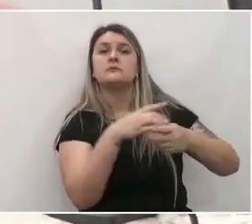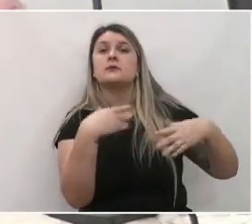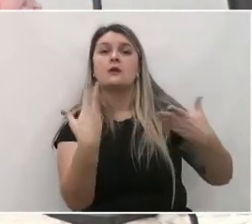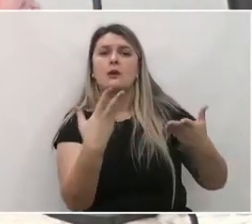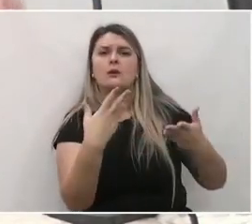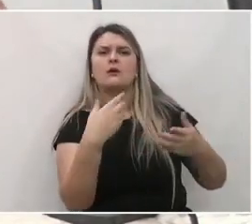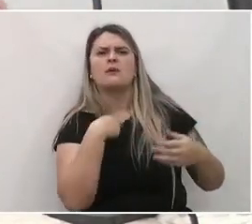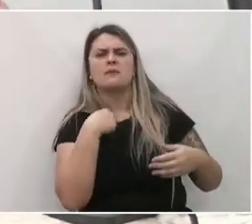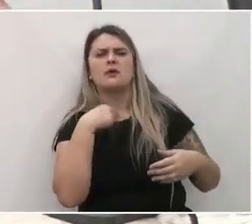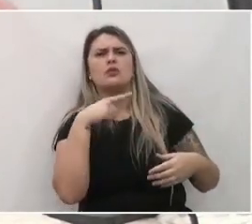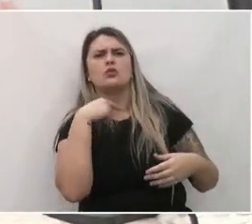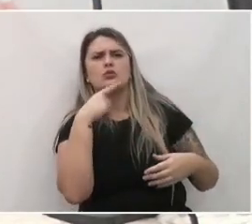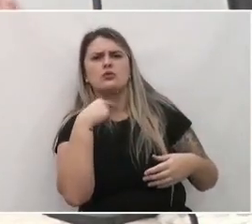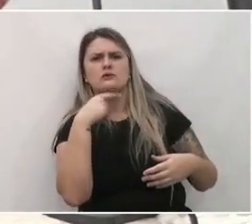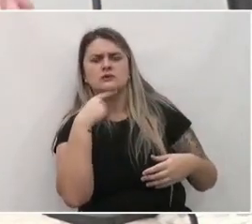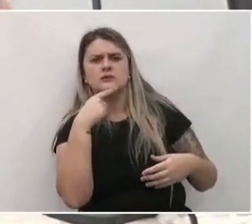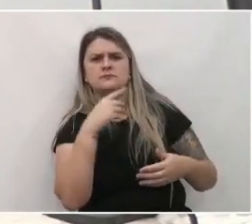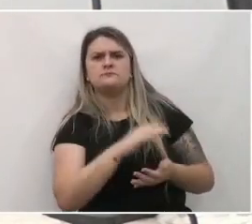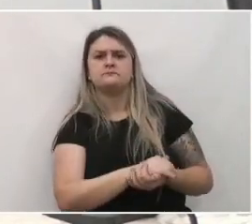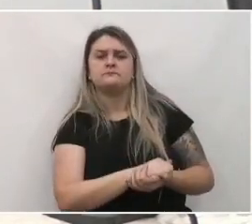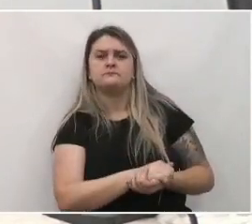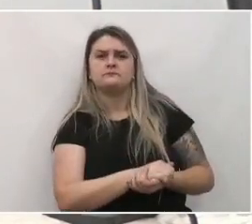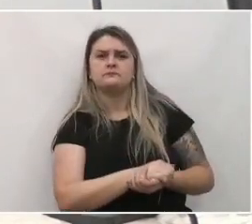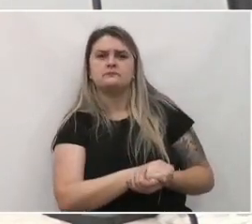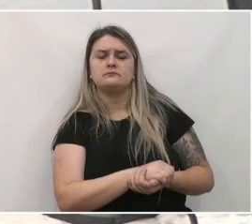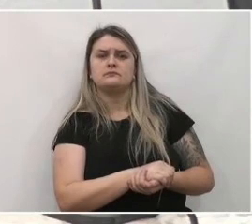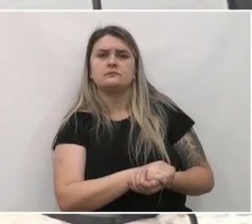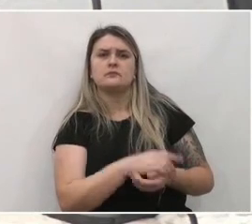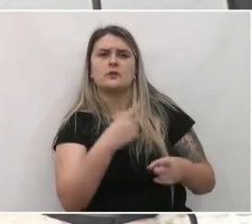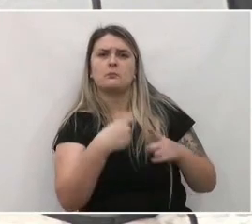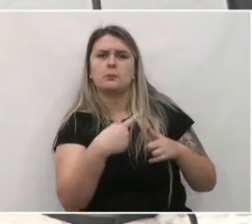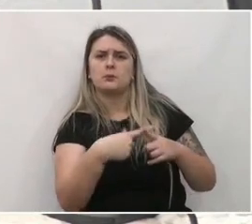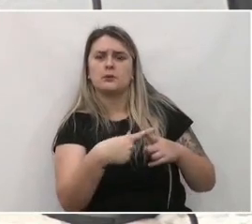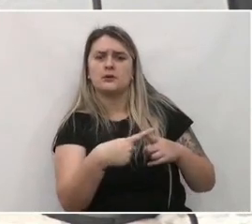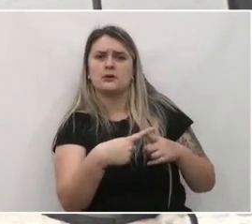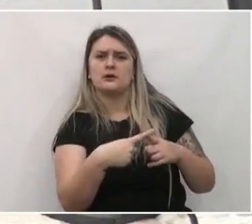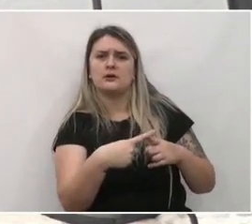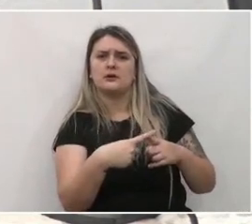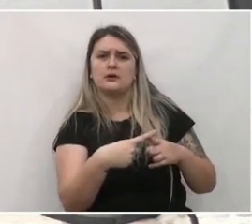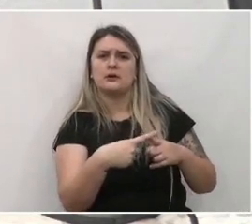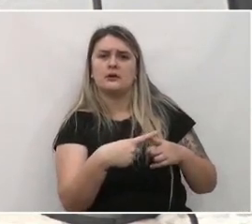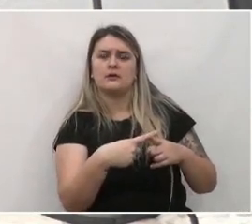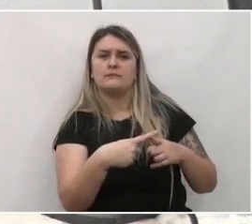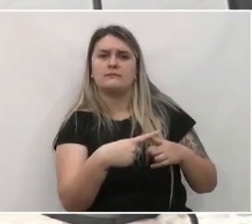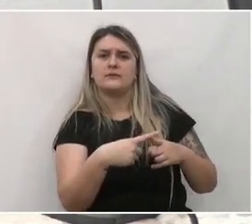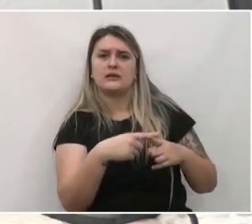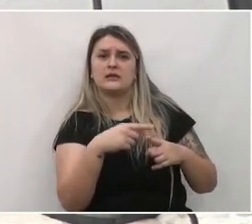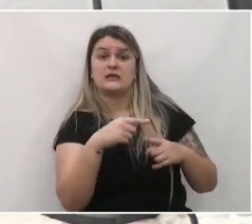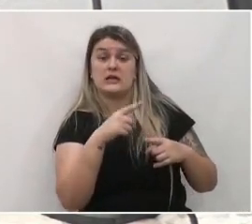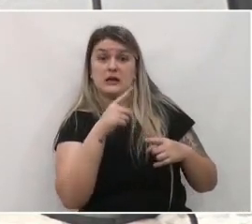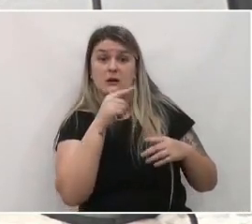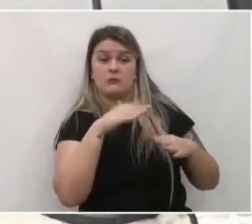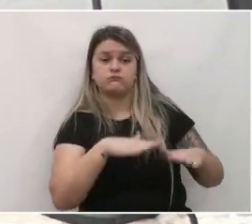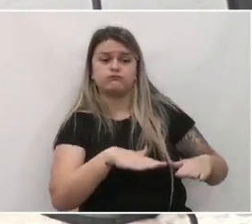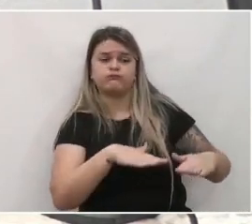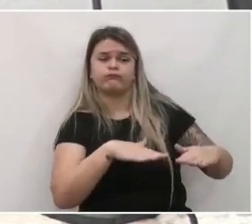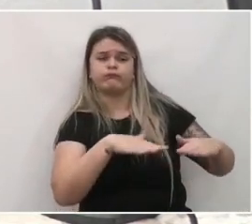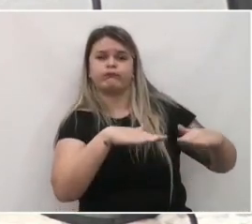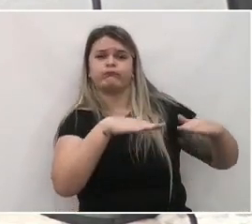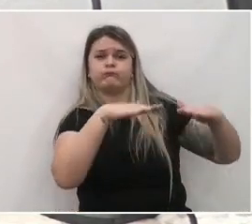Por isso a minha dúvida. Entende? Porque, assim, a margem de cheia para